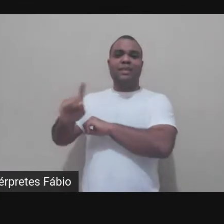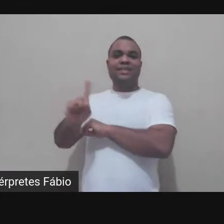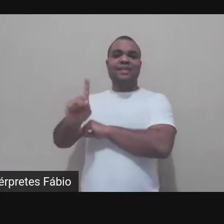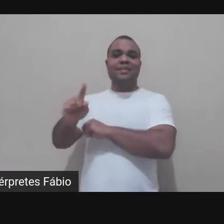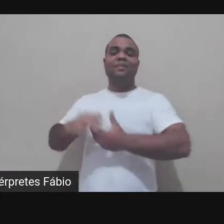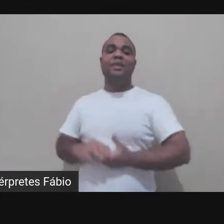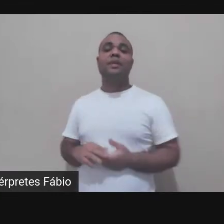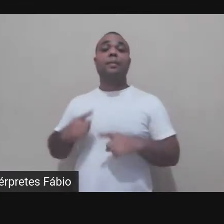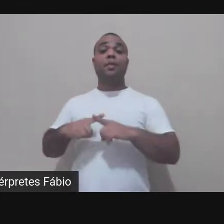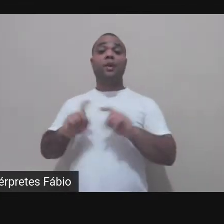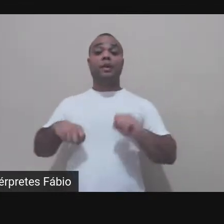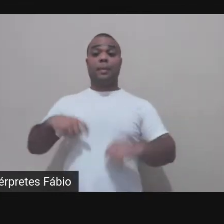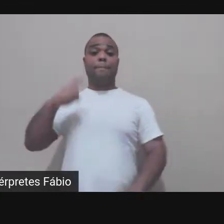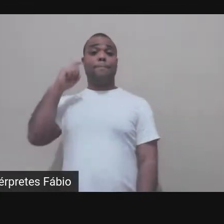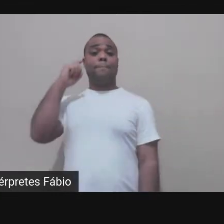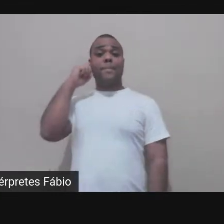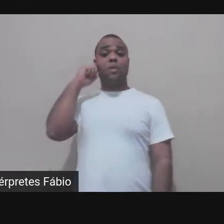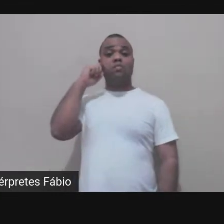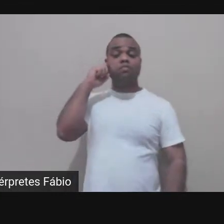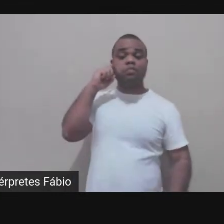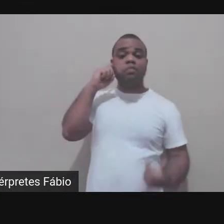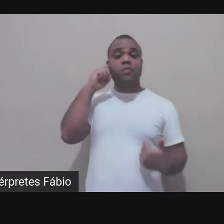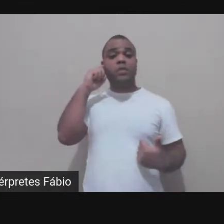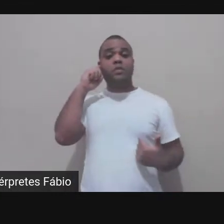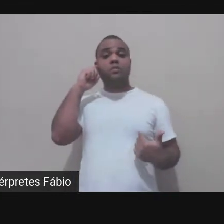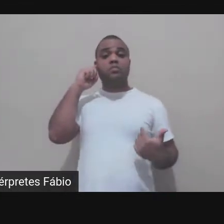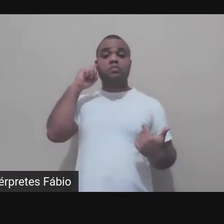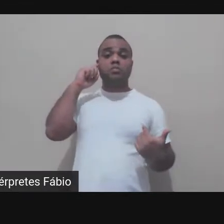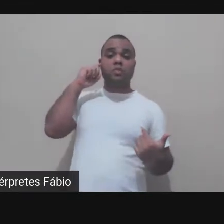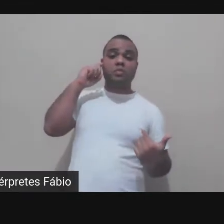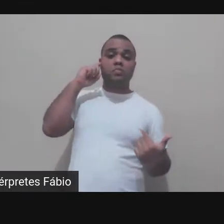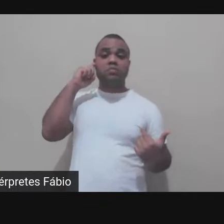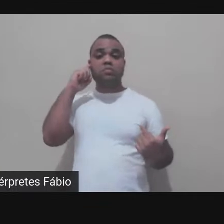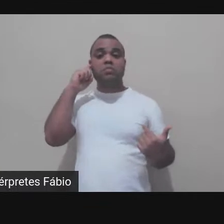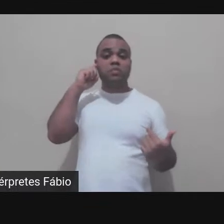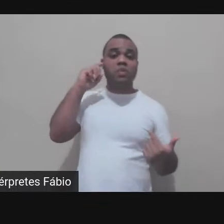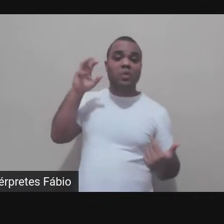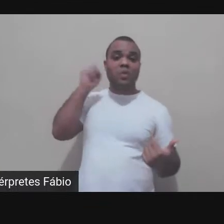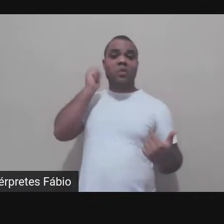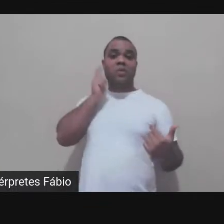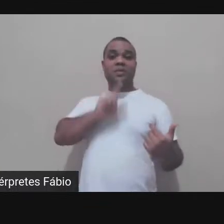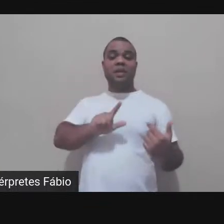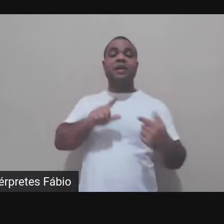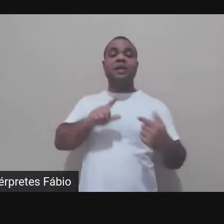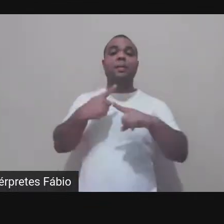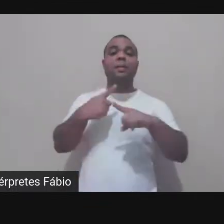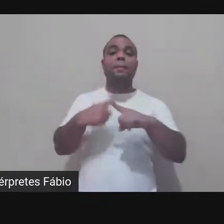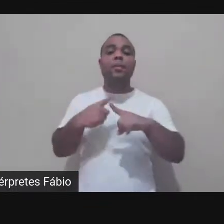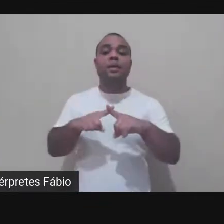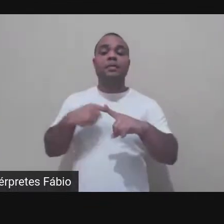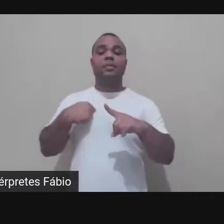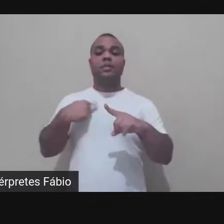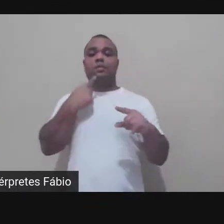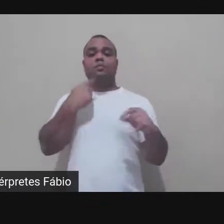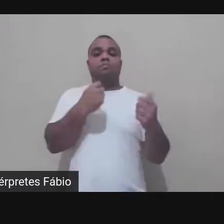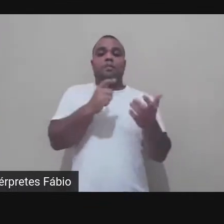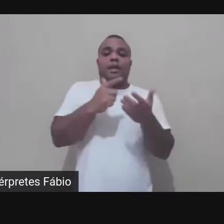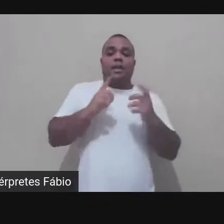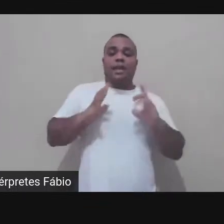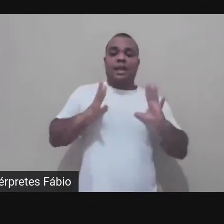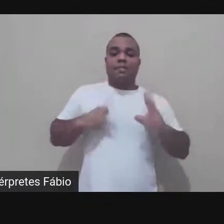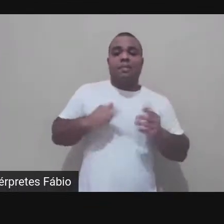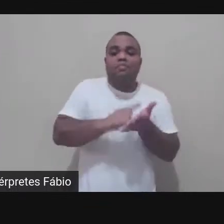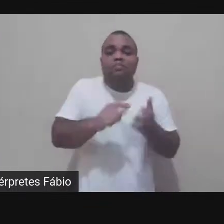enquanto você limpa a casa então ele não requer essa dedicação exclusiva de atenção e aí a gente lançou esse